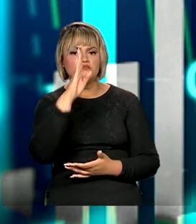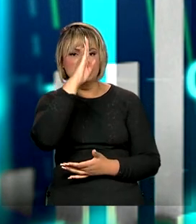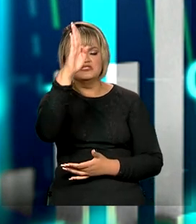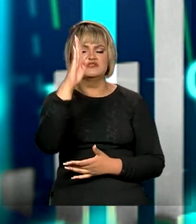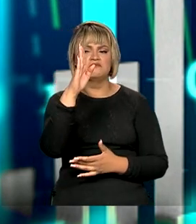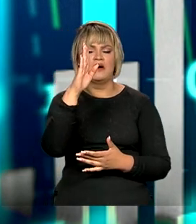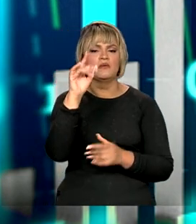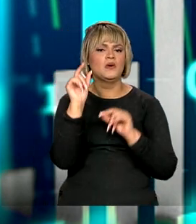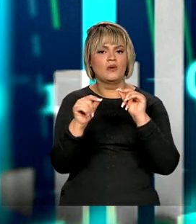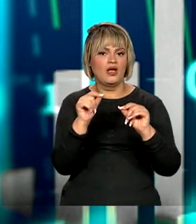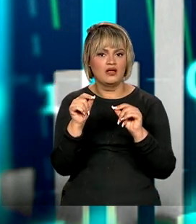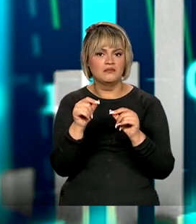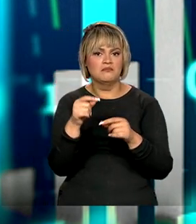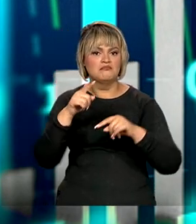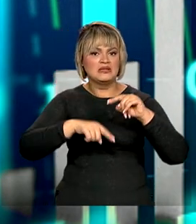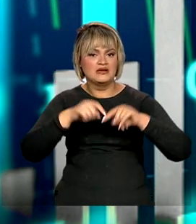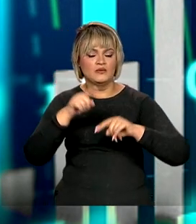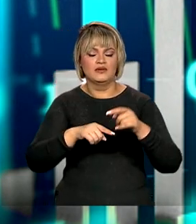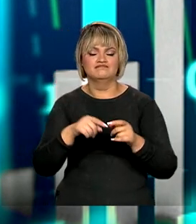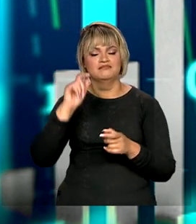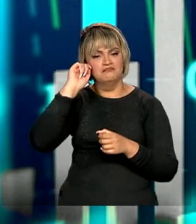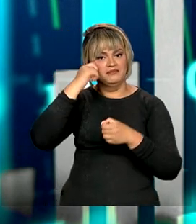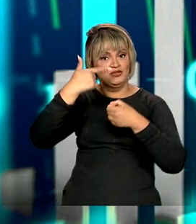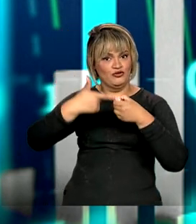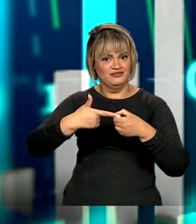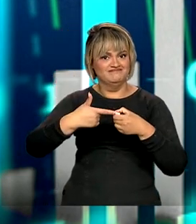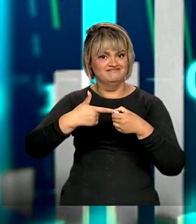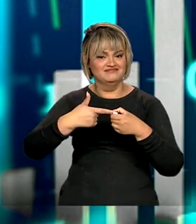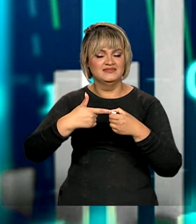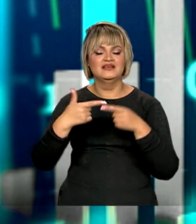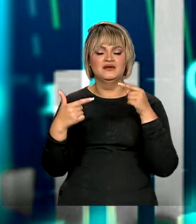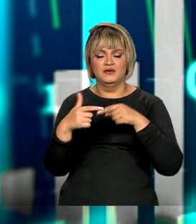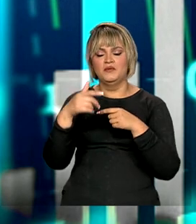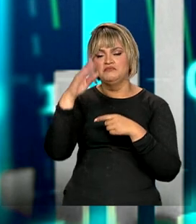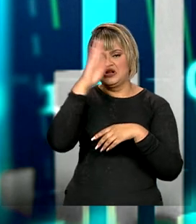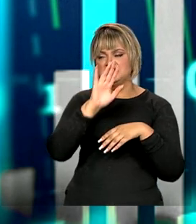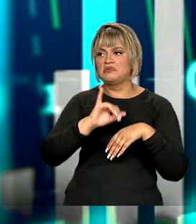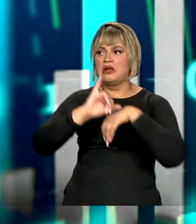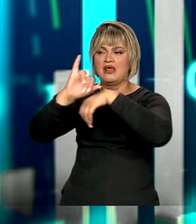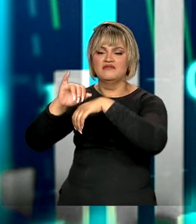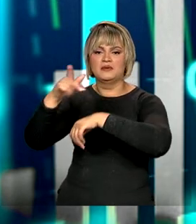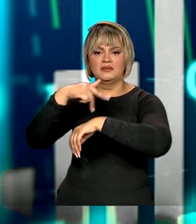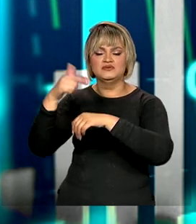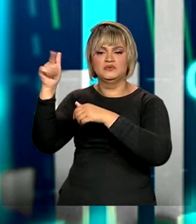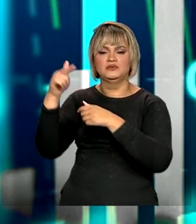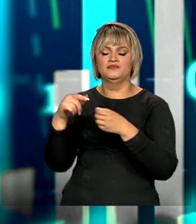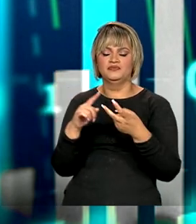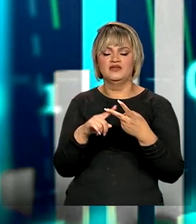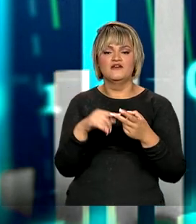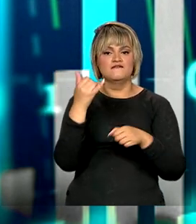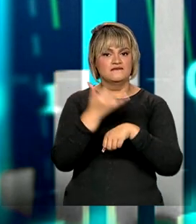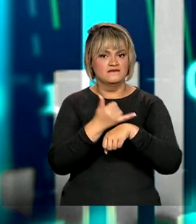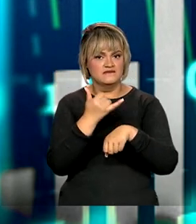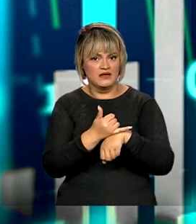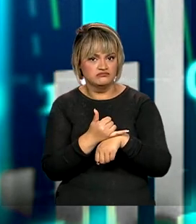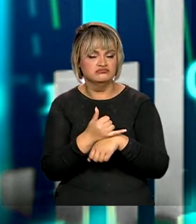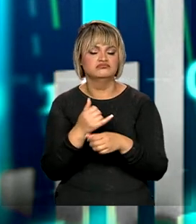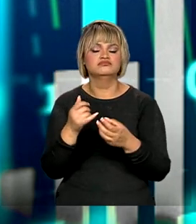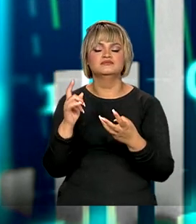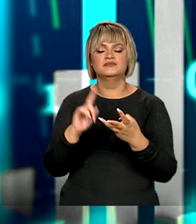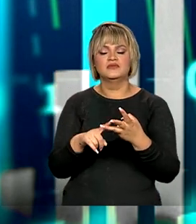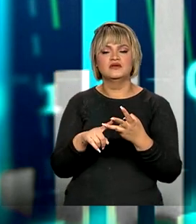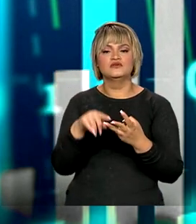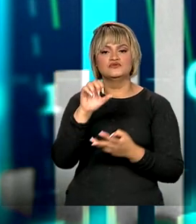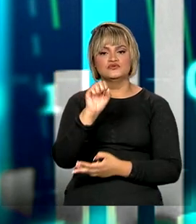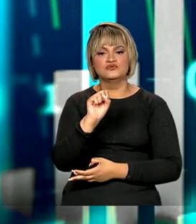-chefes das nossas exportações? Petróleo, não se esqueça que o Brasil virou um grande exportador de petróleo no mundo todo, minério de ferro, da mesma forma,